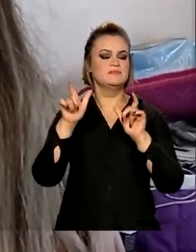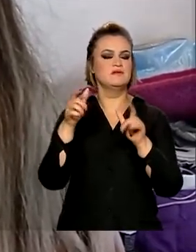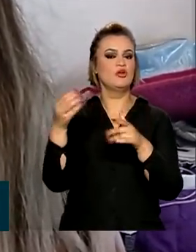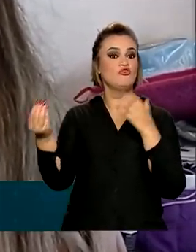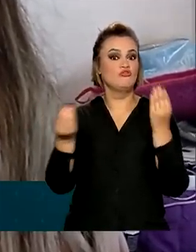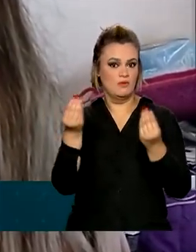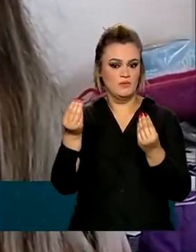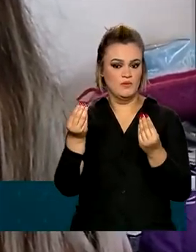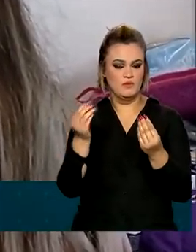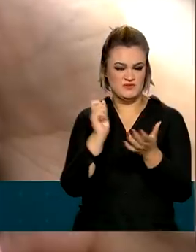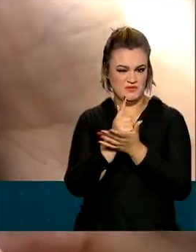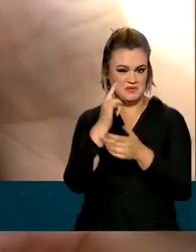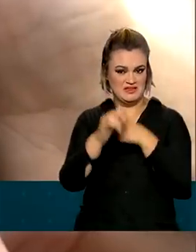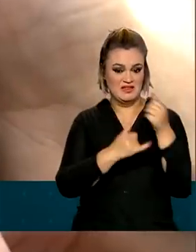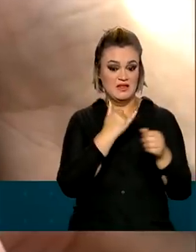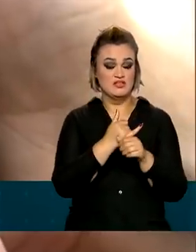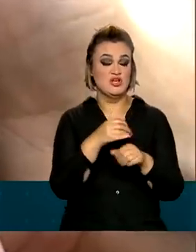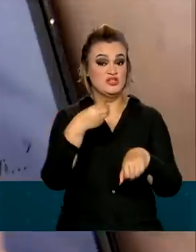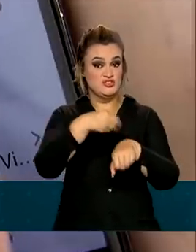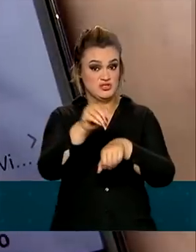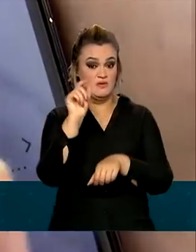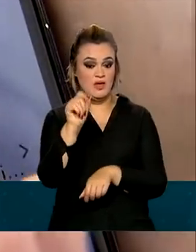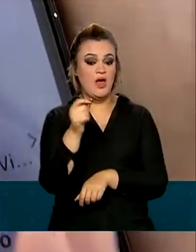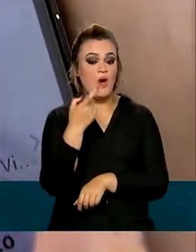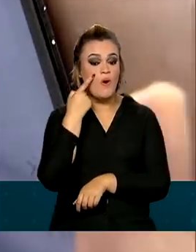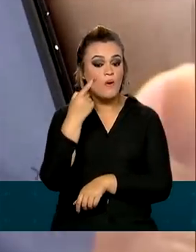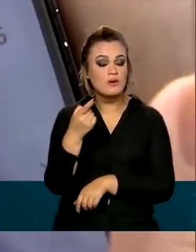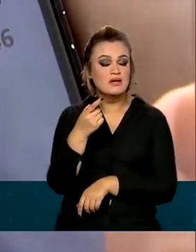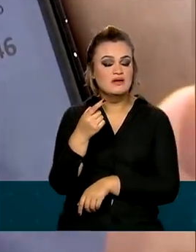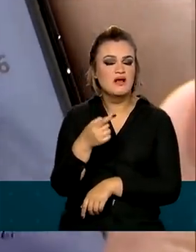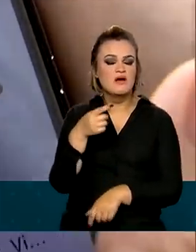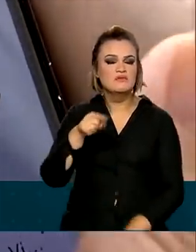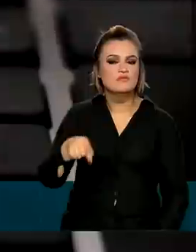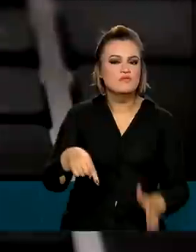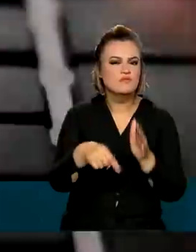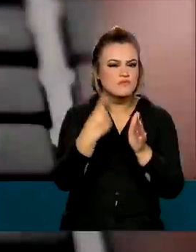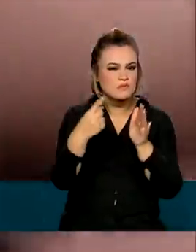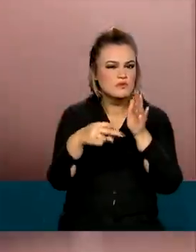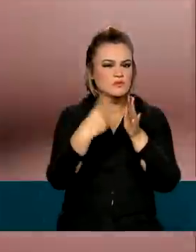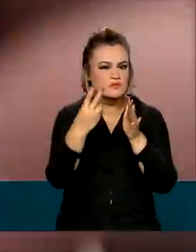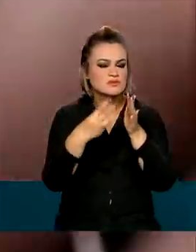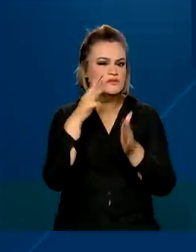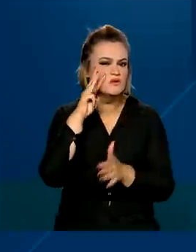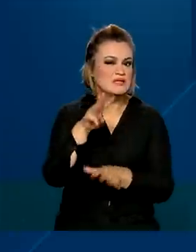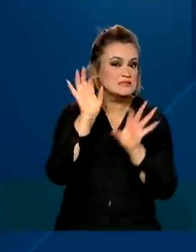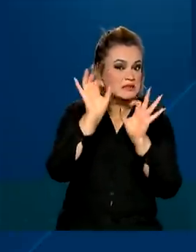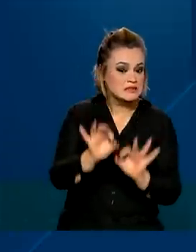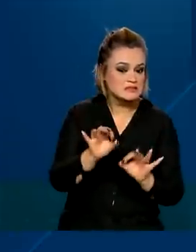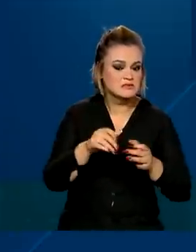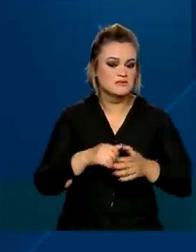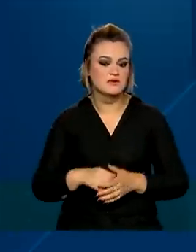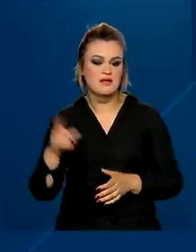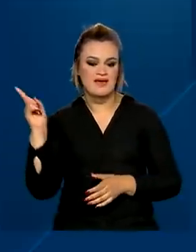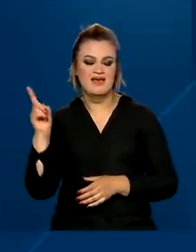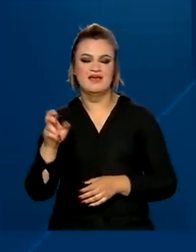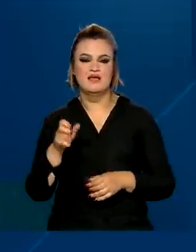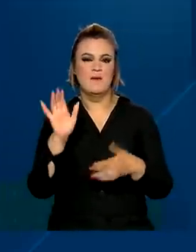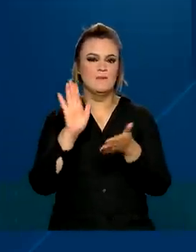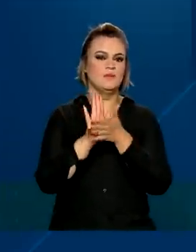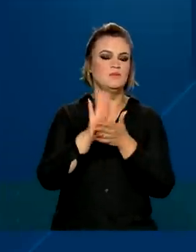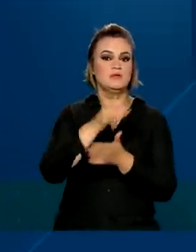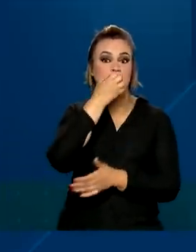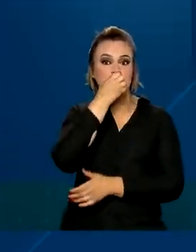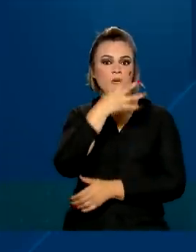hora de fazer compras online, a dica é checar mais de uma vez as informações do anúncio. Viu a oferta? Ela é muito